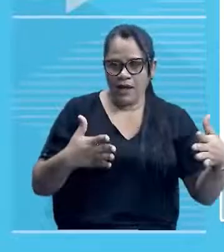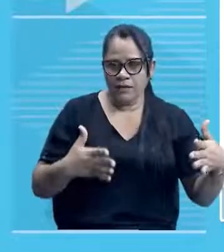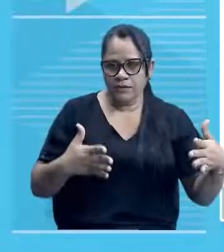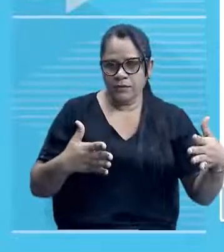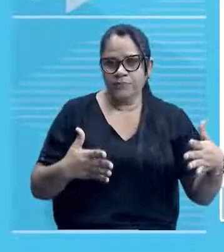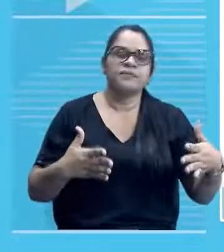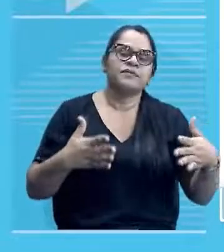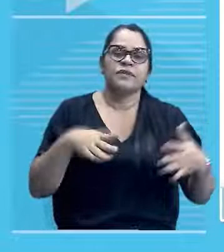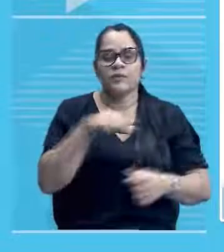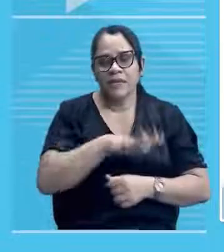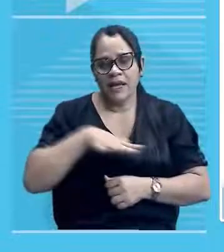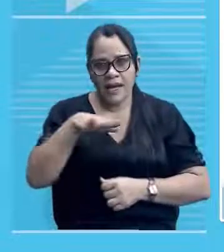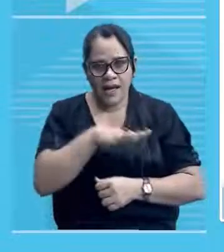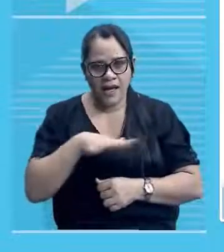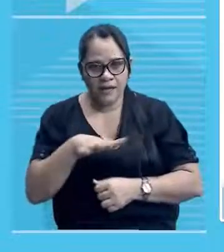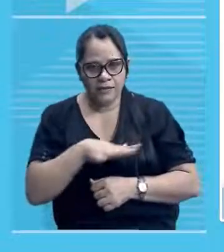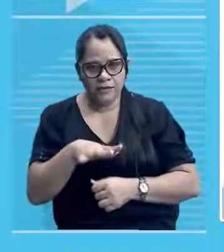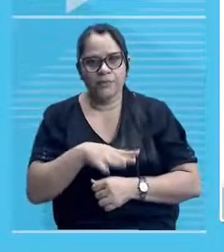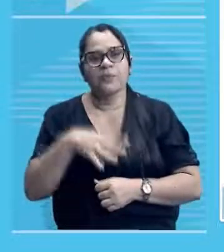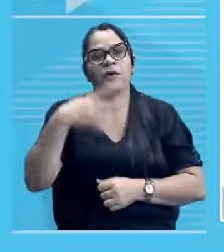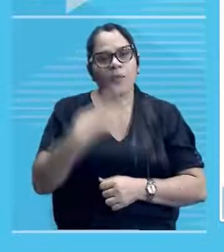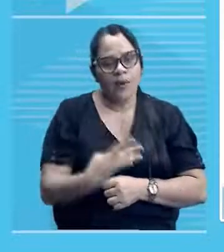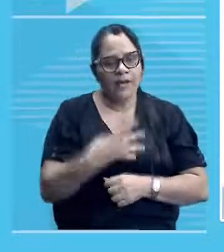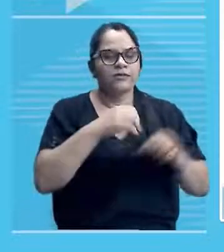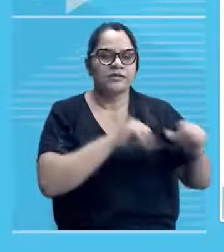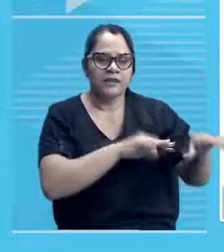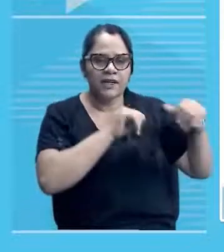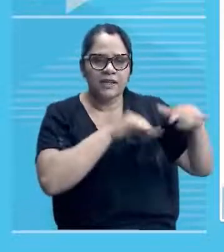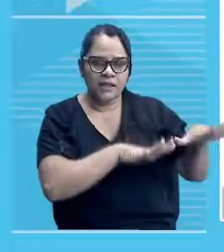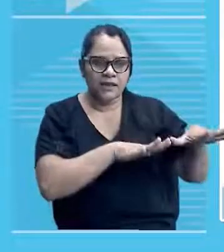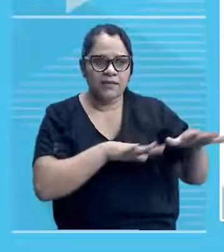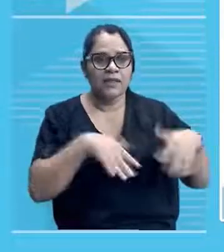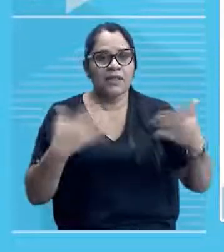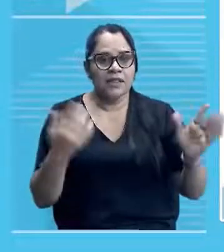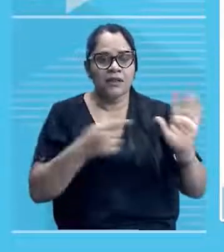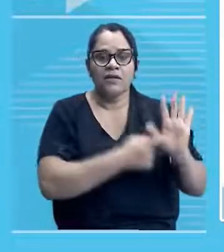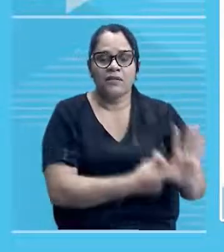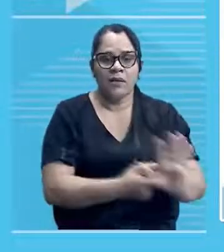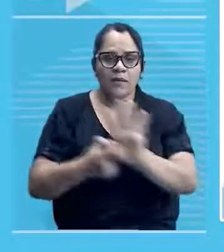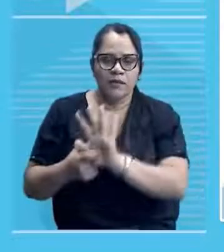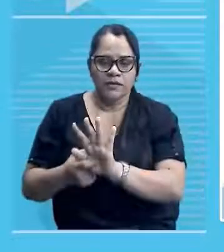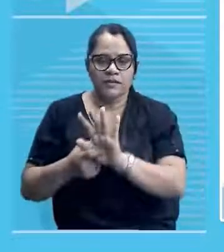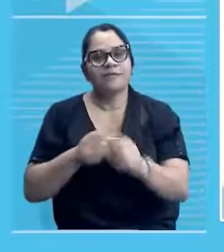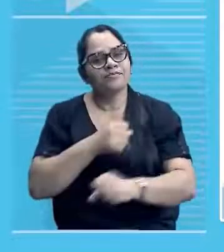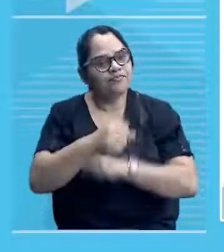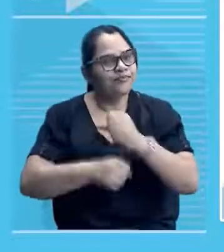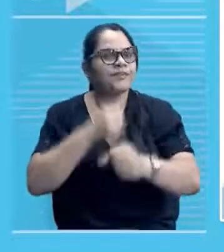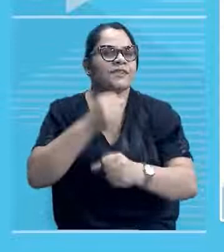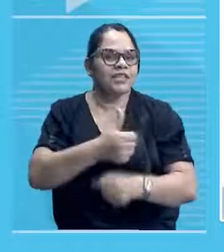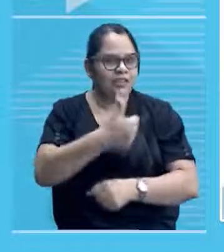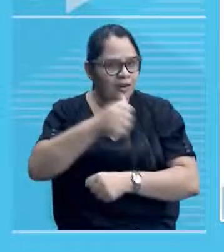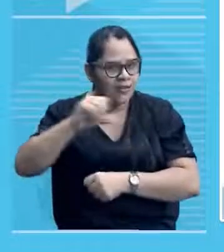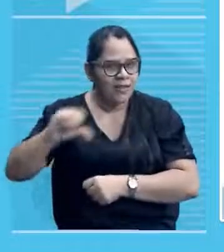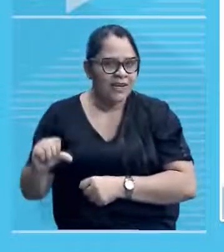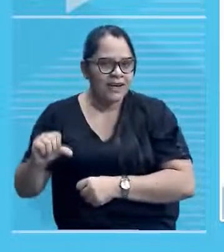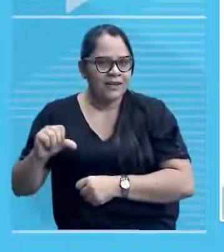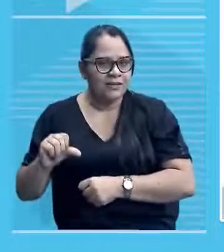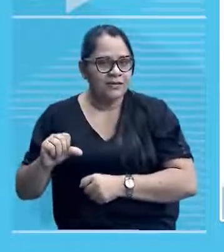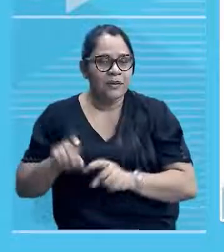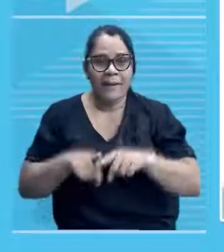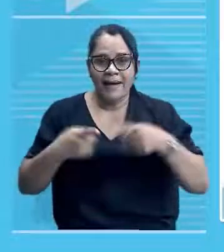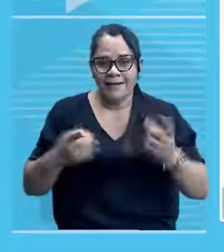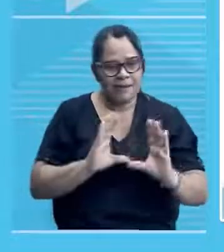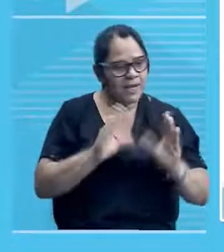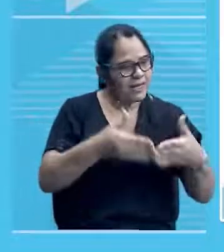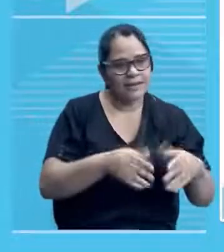1992, ficou em cartaz em torno de dezenove anos, tá? E aí essa peça, ela não ficou apenas no Teatro 4